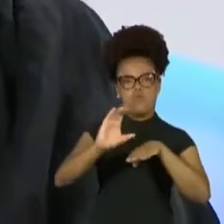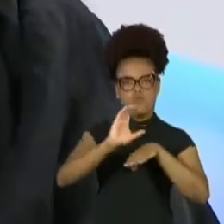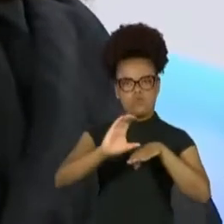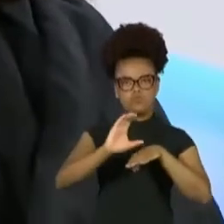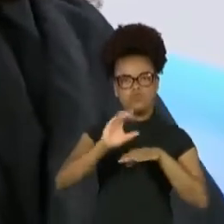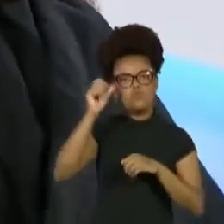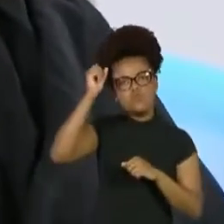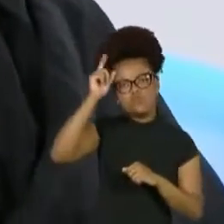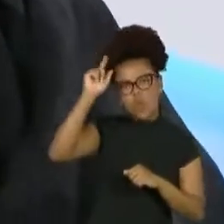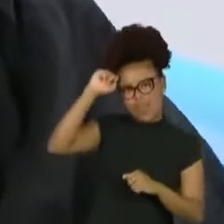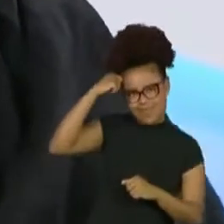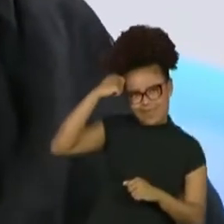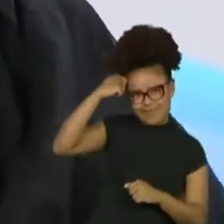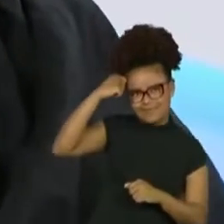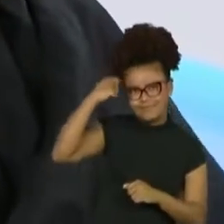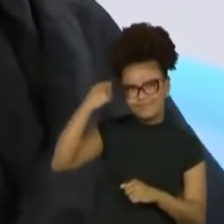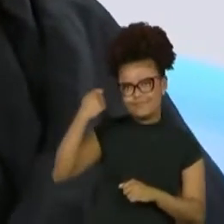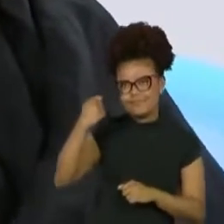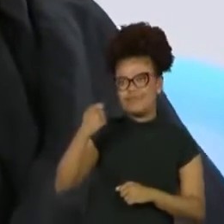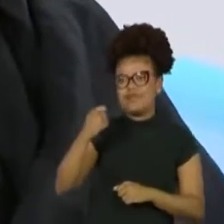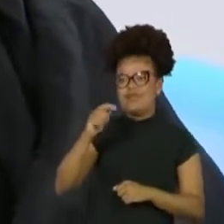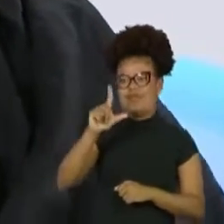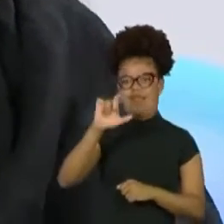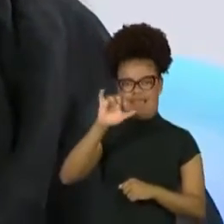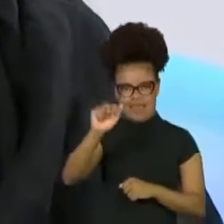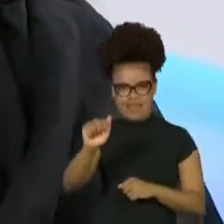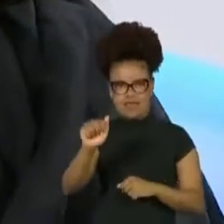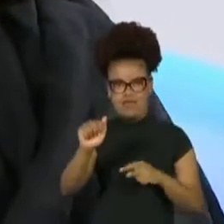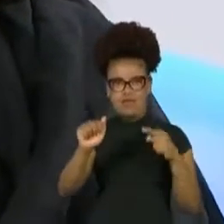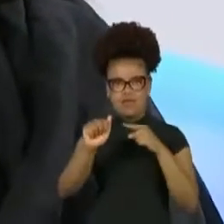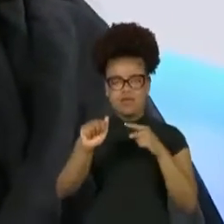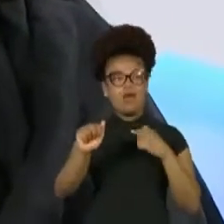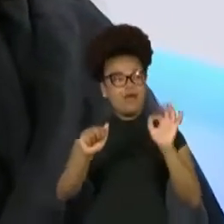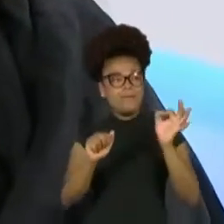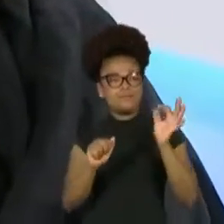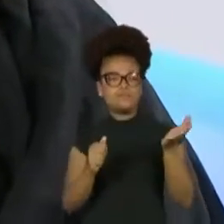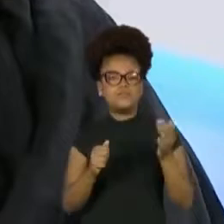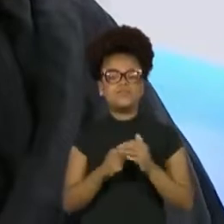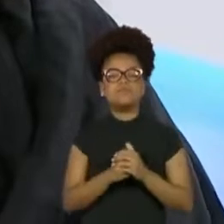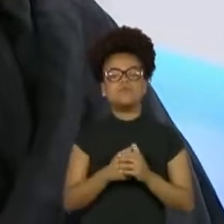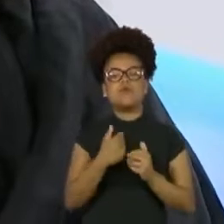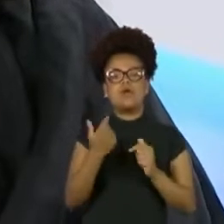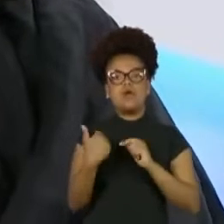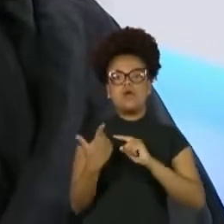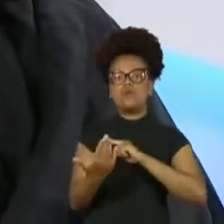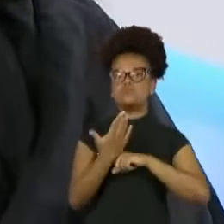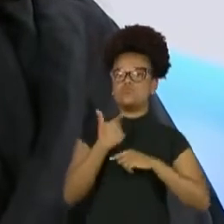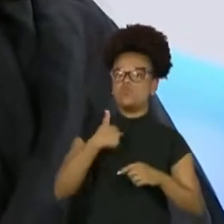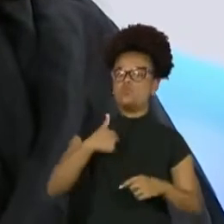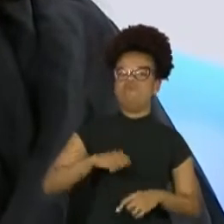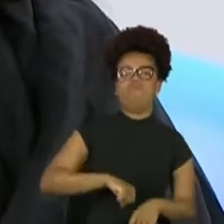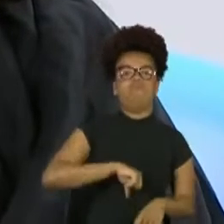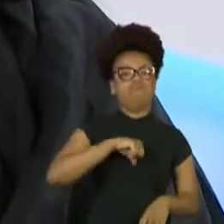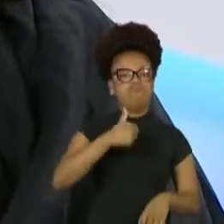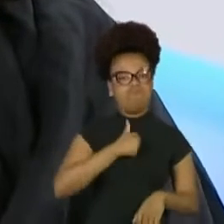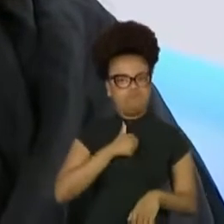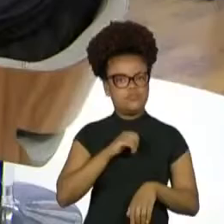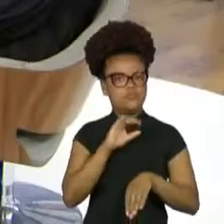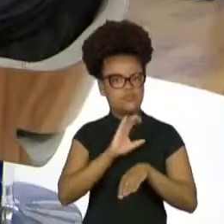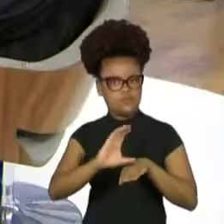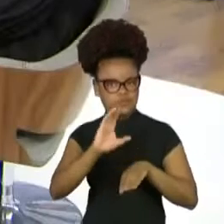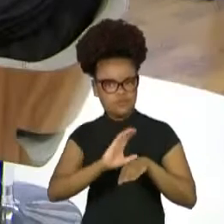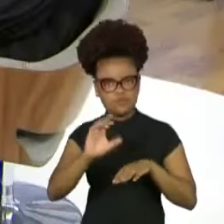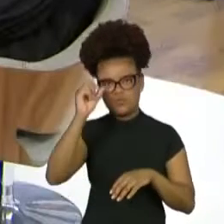Gonzalez, sabe? Deu uma injeção de autoestima em mim, uma coisa, sabe? Impressionante.